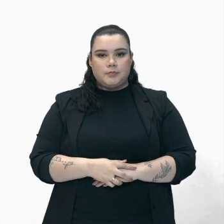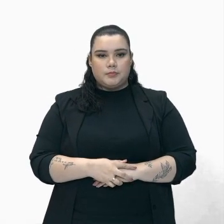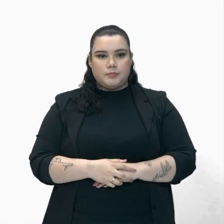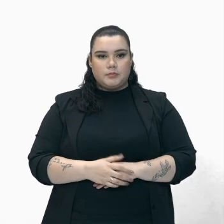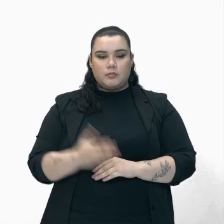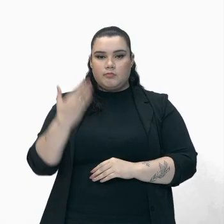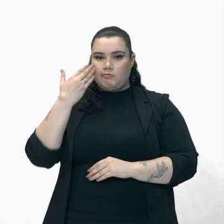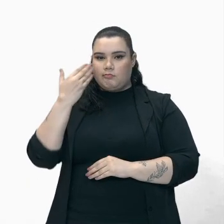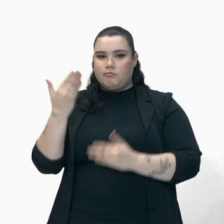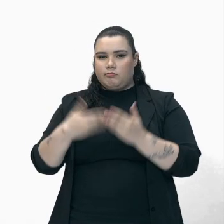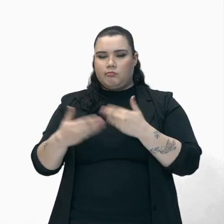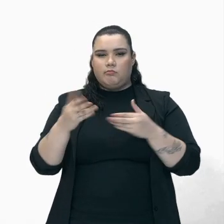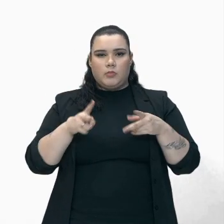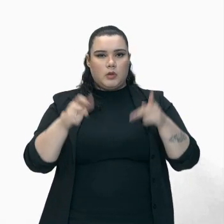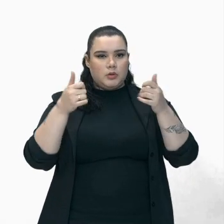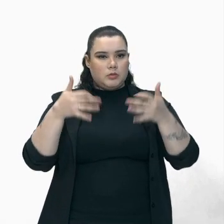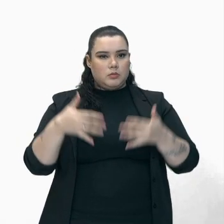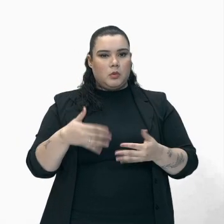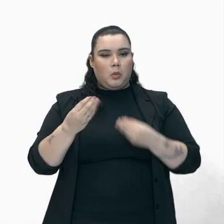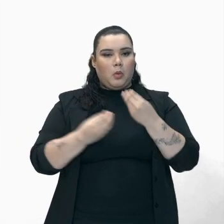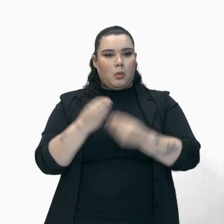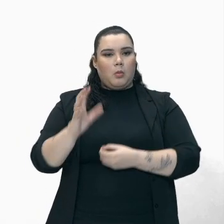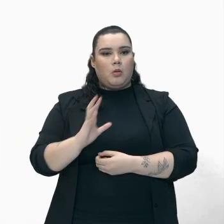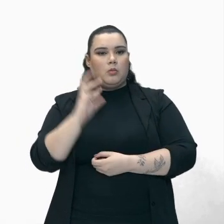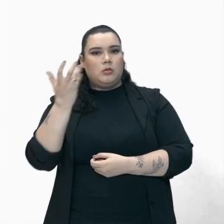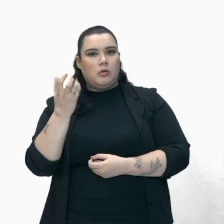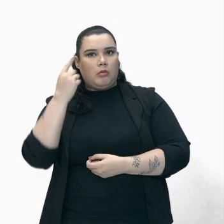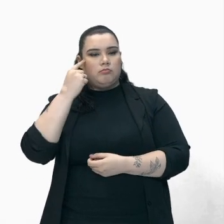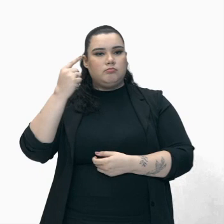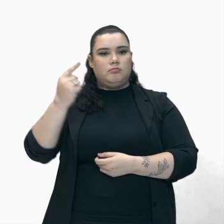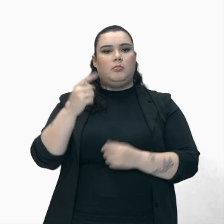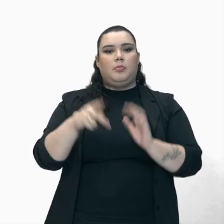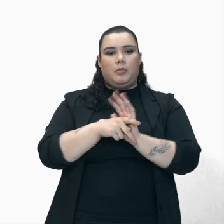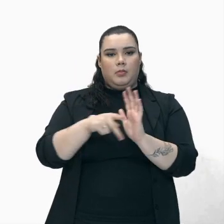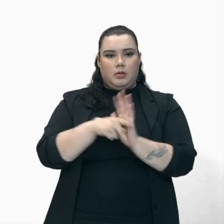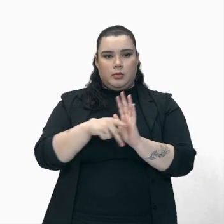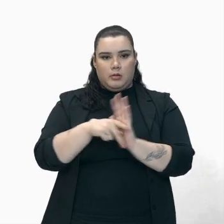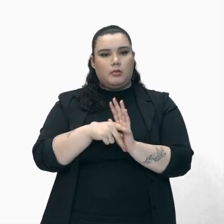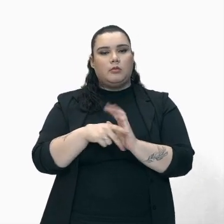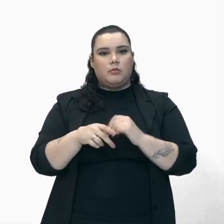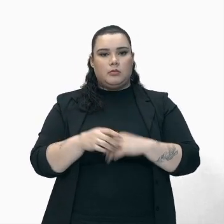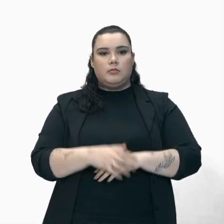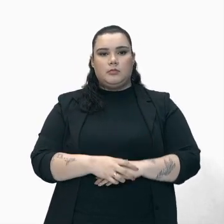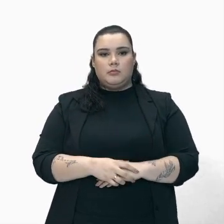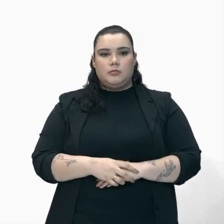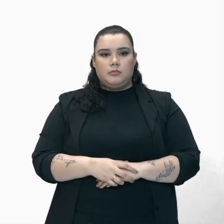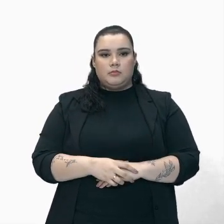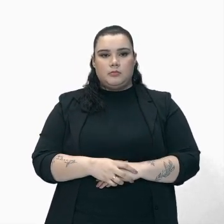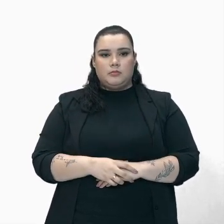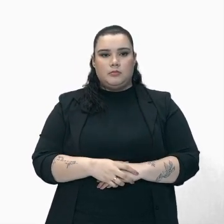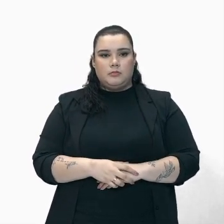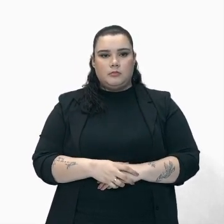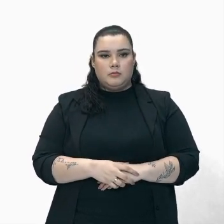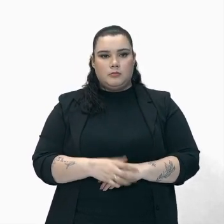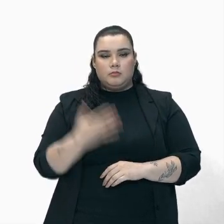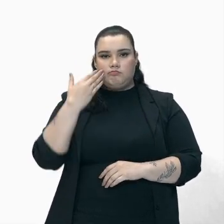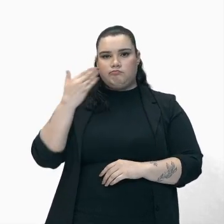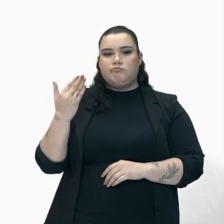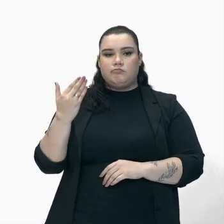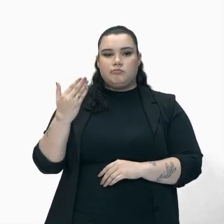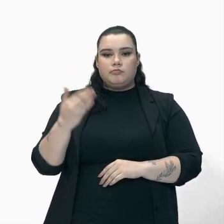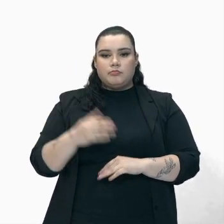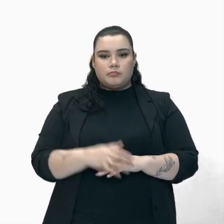foram As causas E os ideais Que a conjuração Baiana defendia Vamos lá gente As ideias